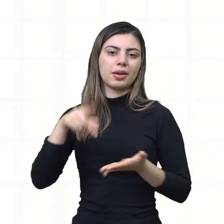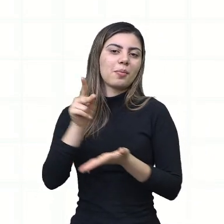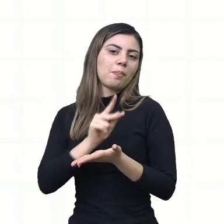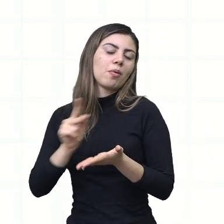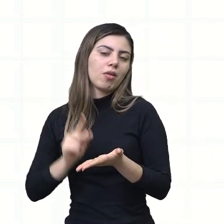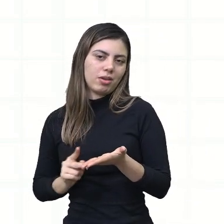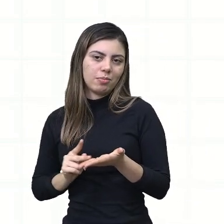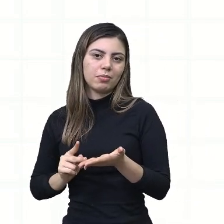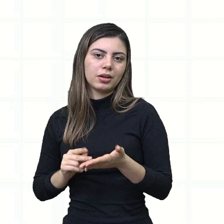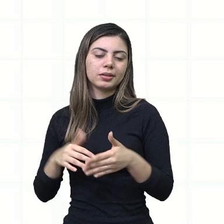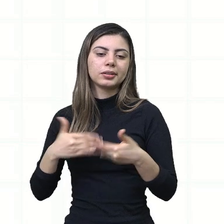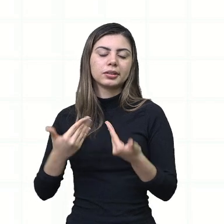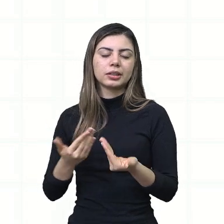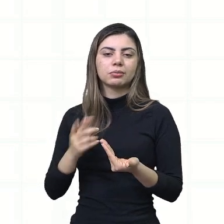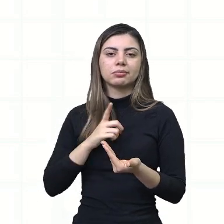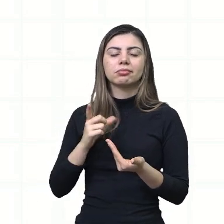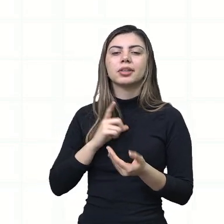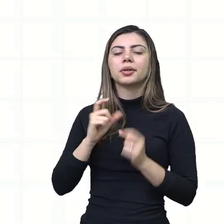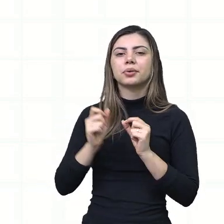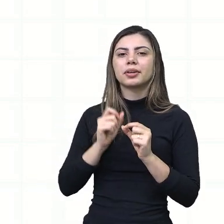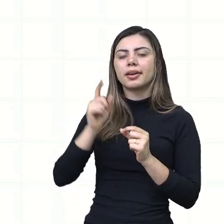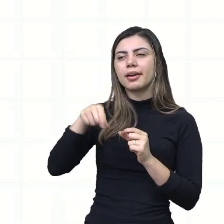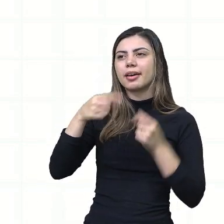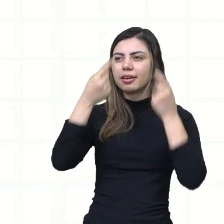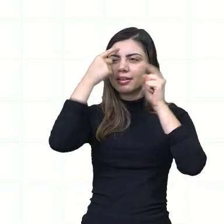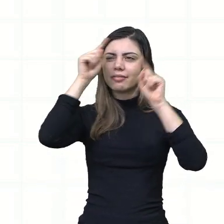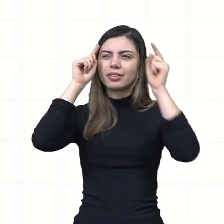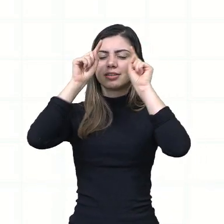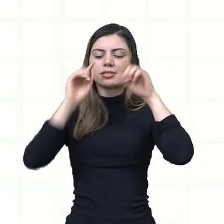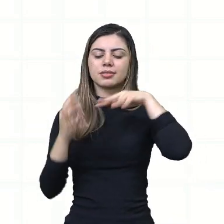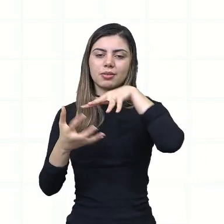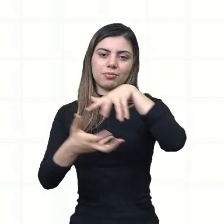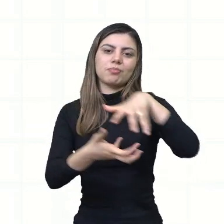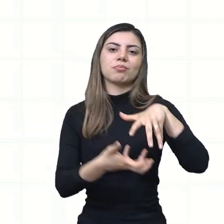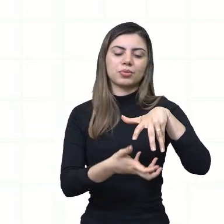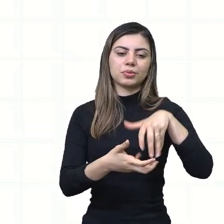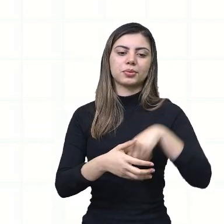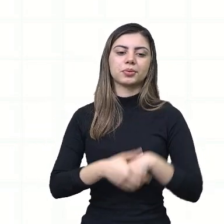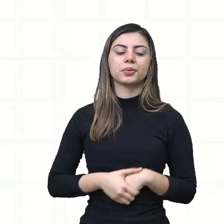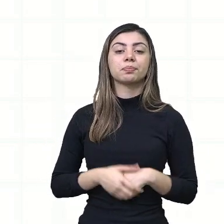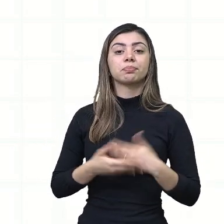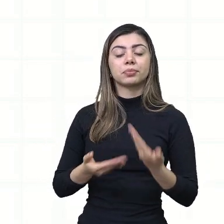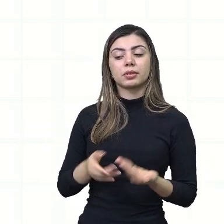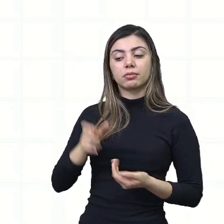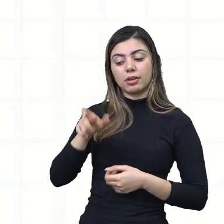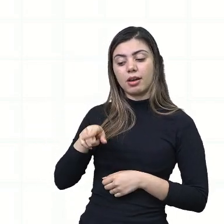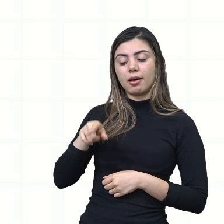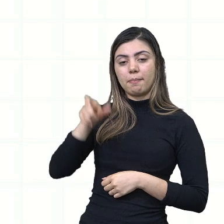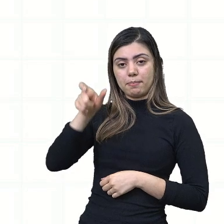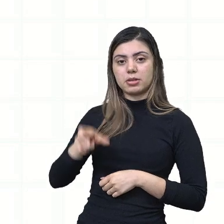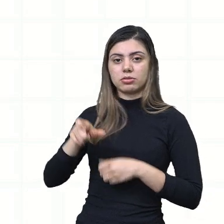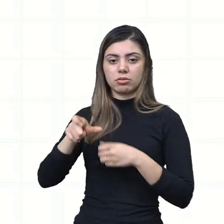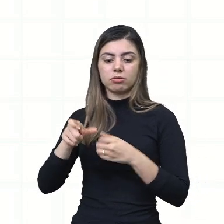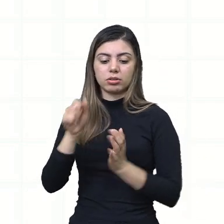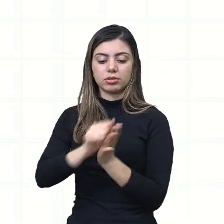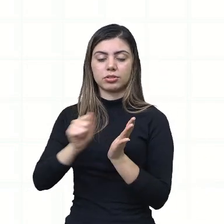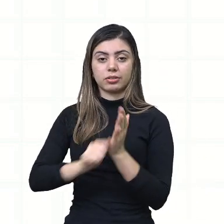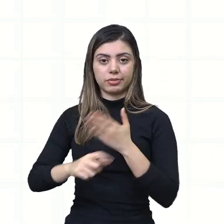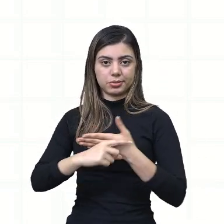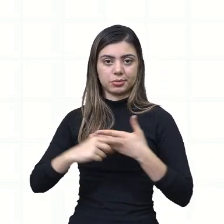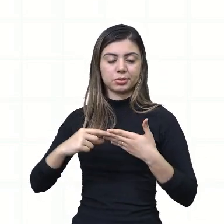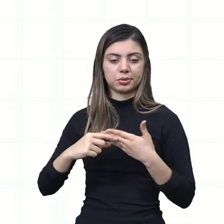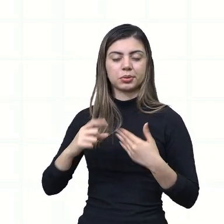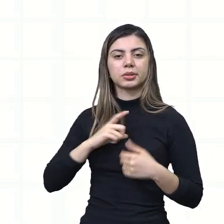Vai trazer esse mundo imaginário. E o autor, ele traz uma